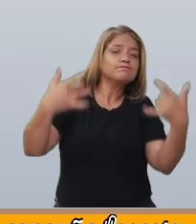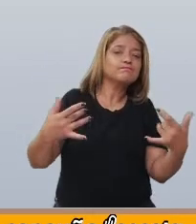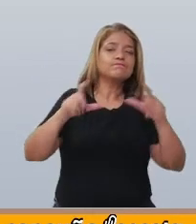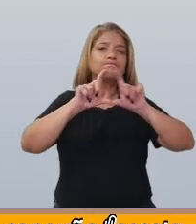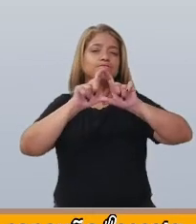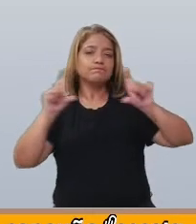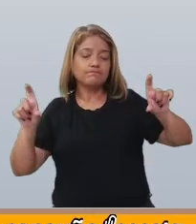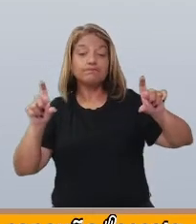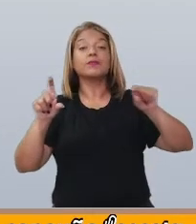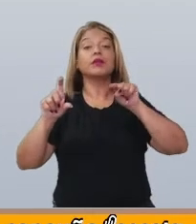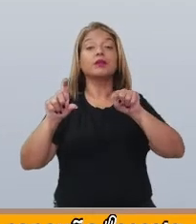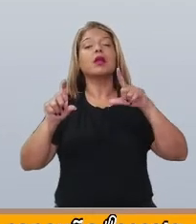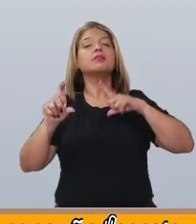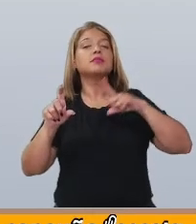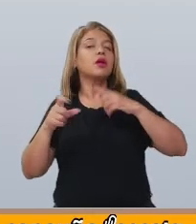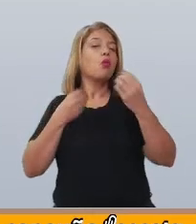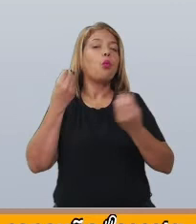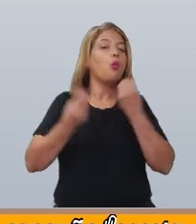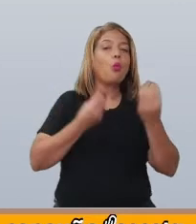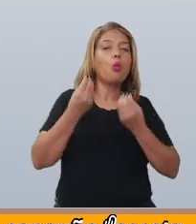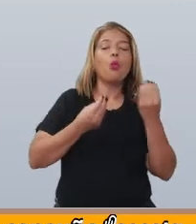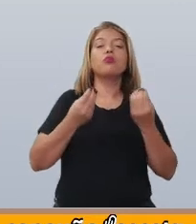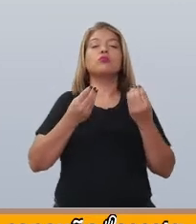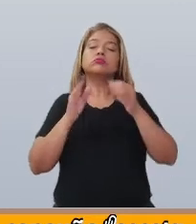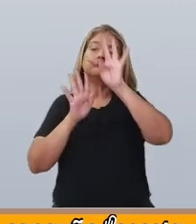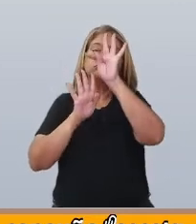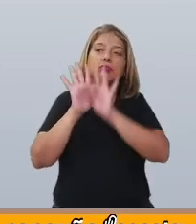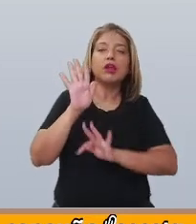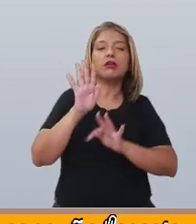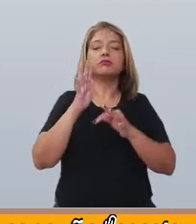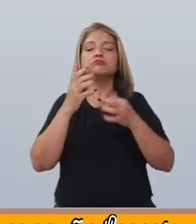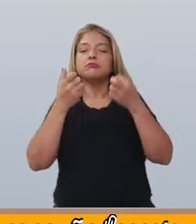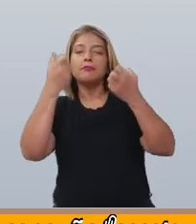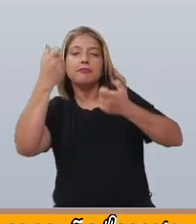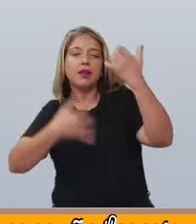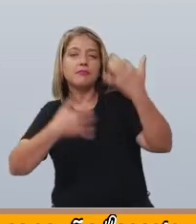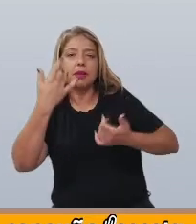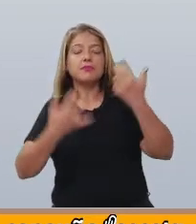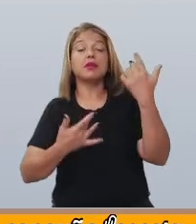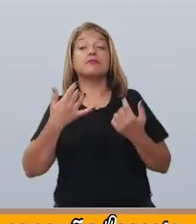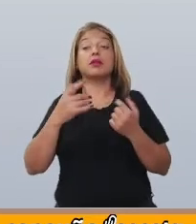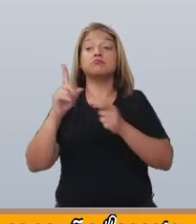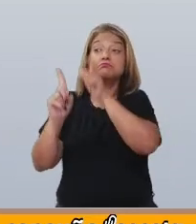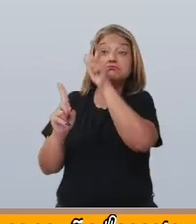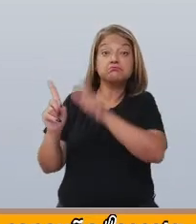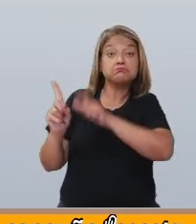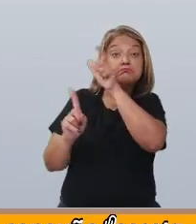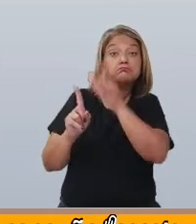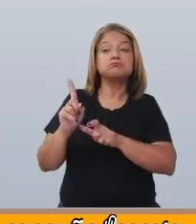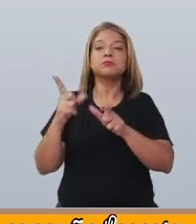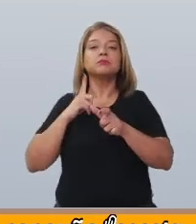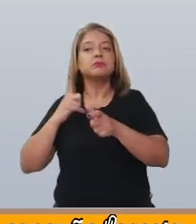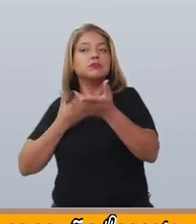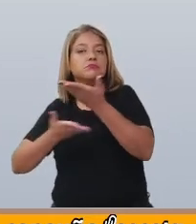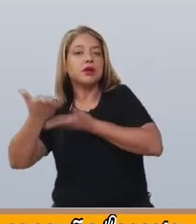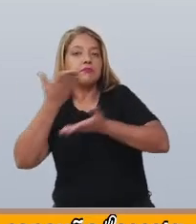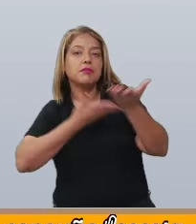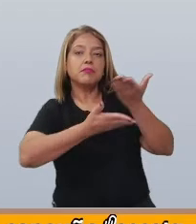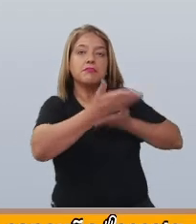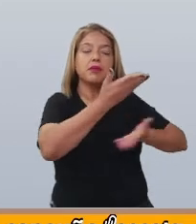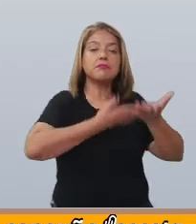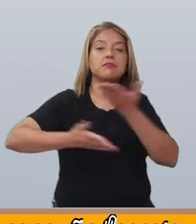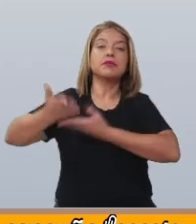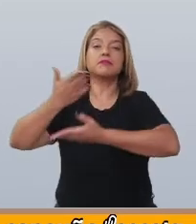temos o desenvolvimento do texto, de forma que as personagens interajam em